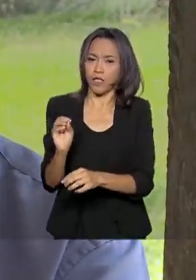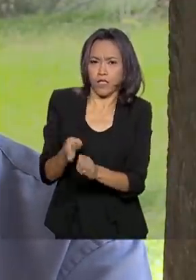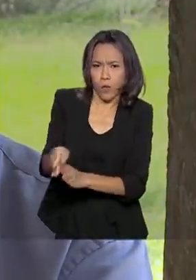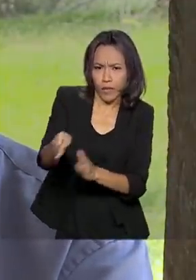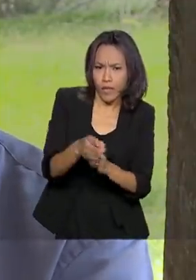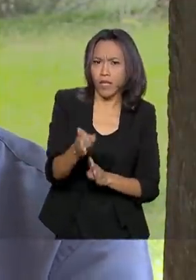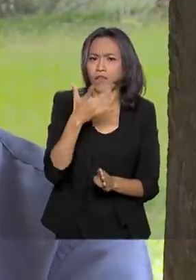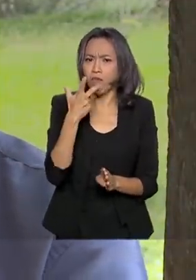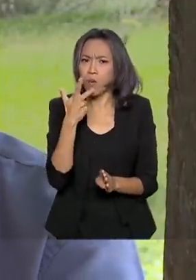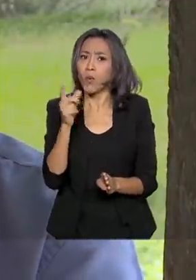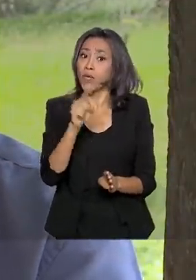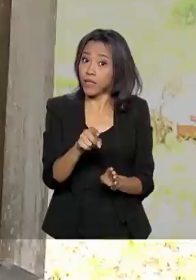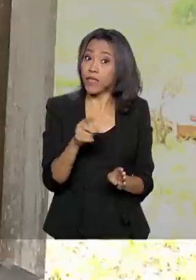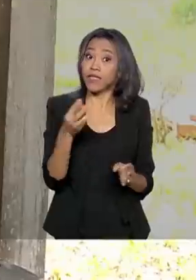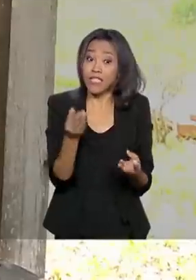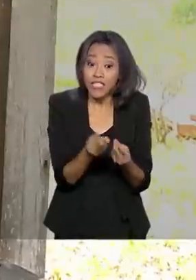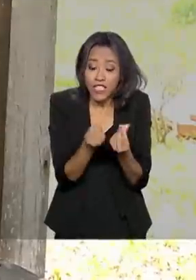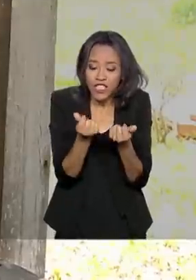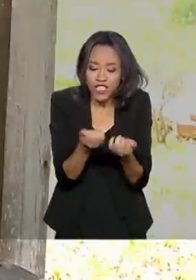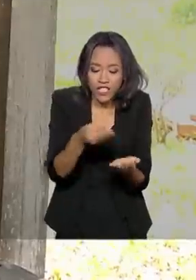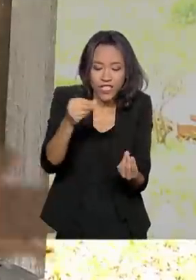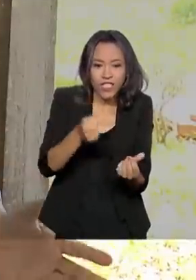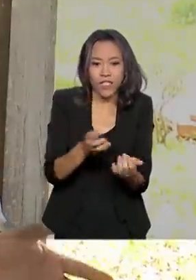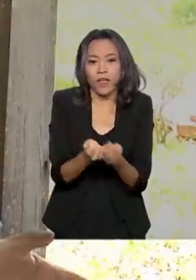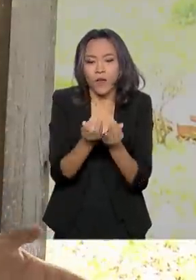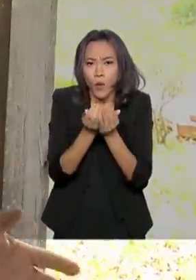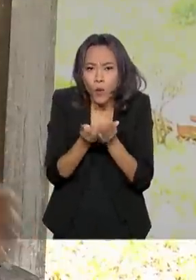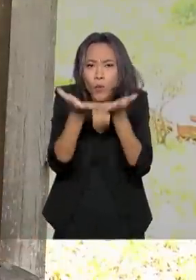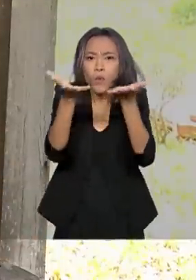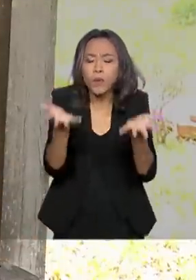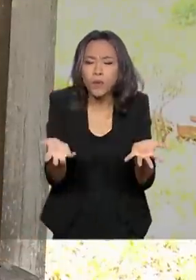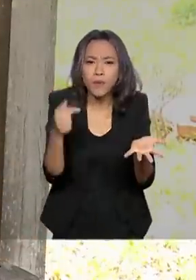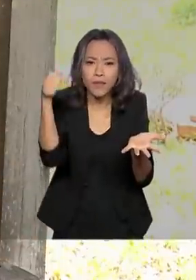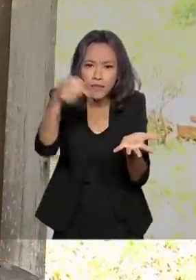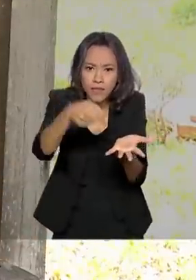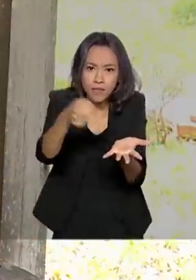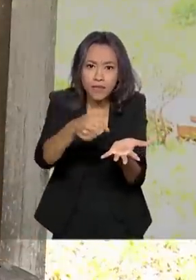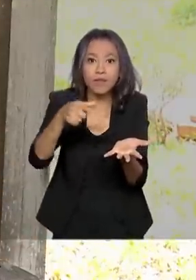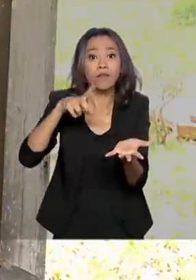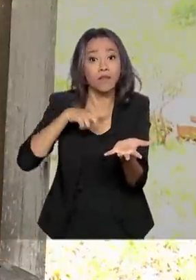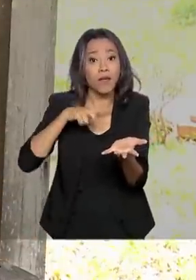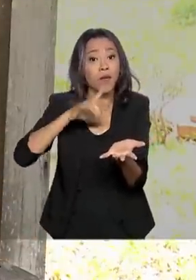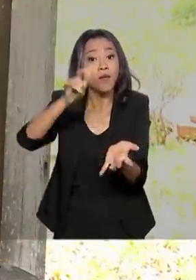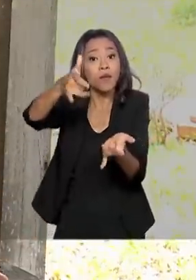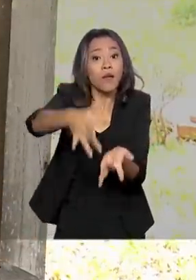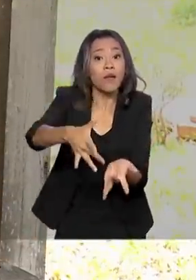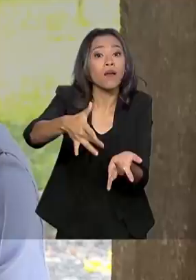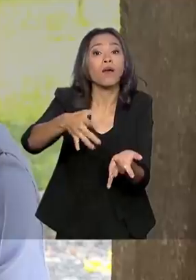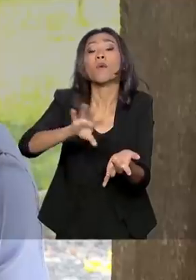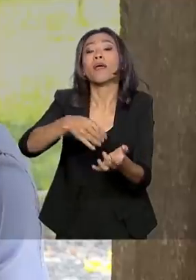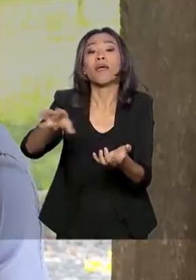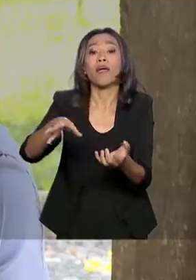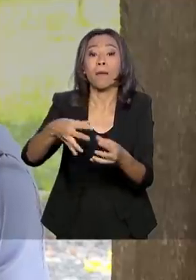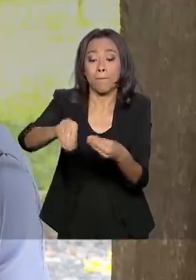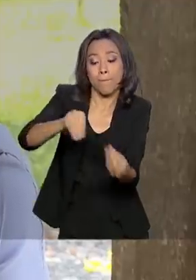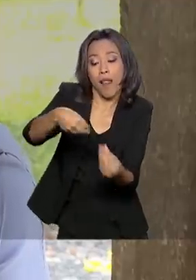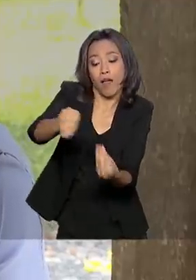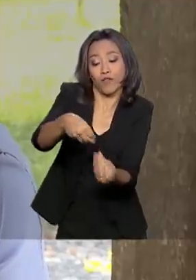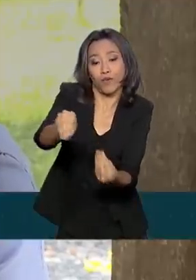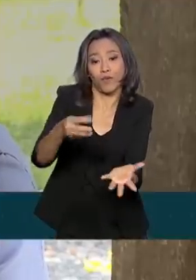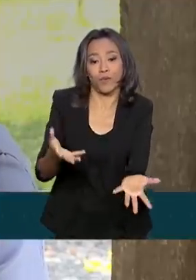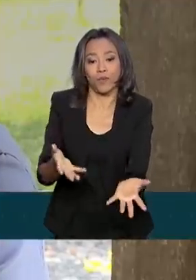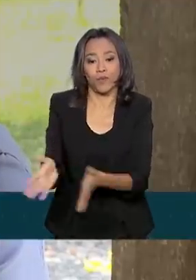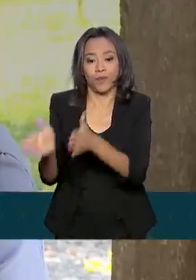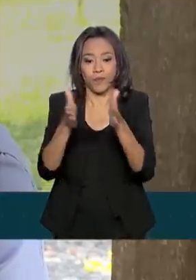e serpentina têm muita tinta. Já glitter e purpurina são compostos basicamente de plástico. Eles entram no grupo dos